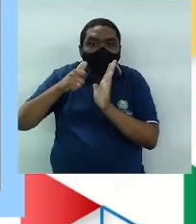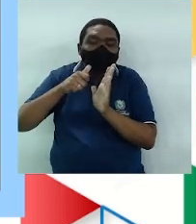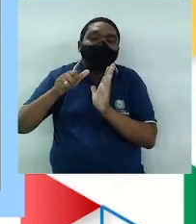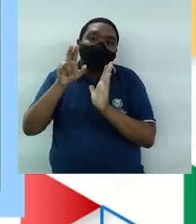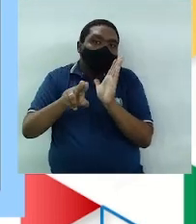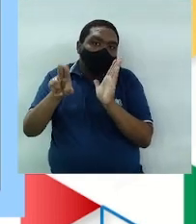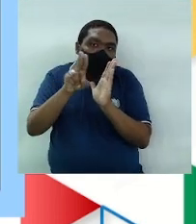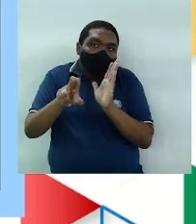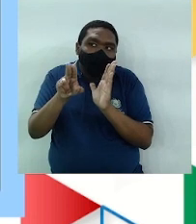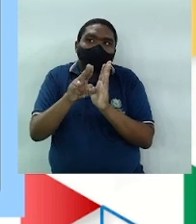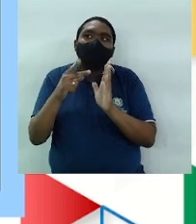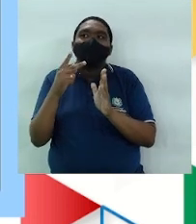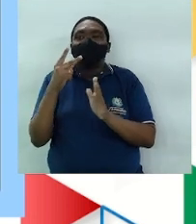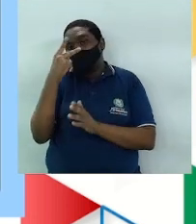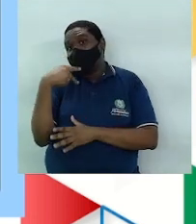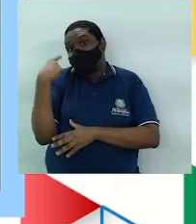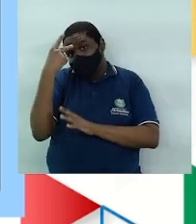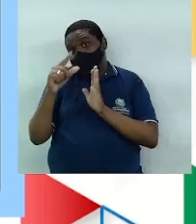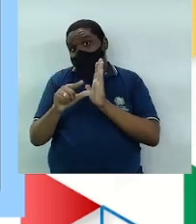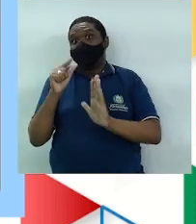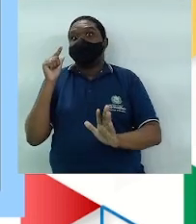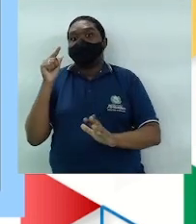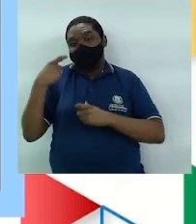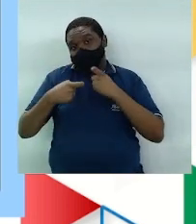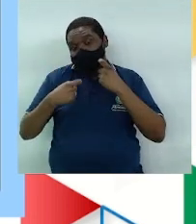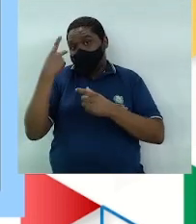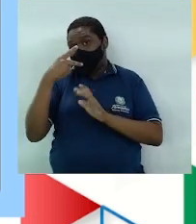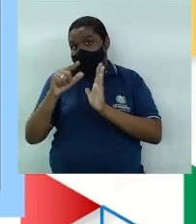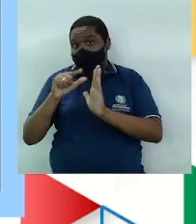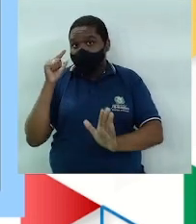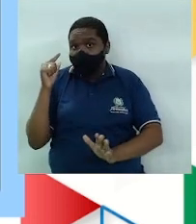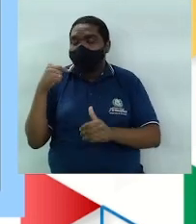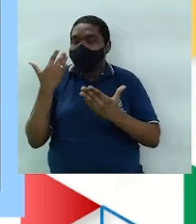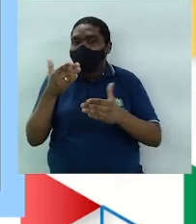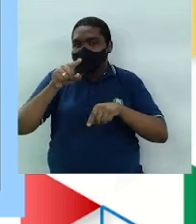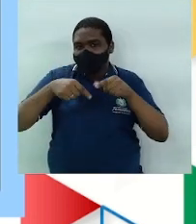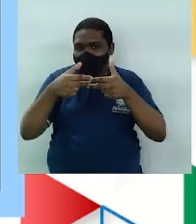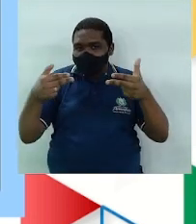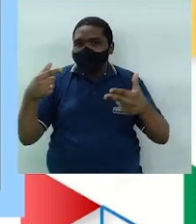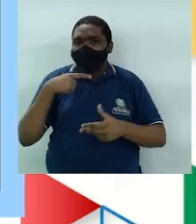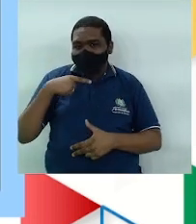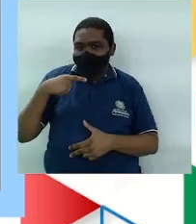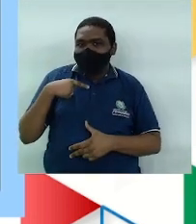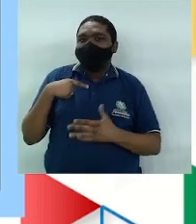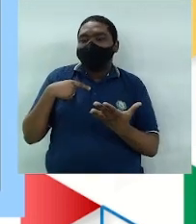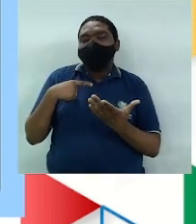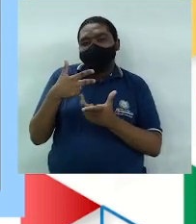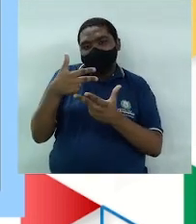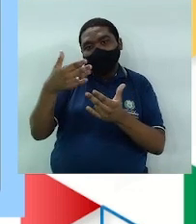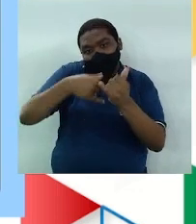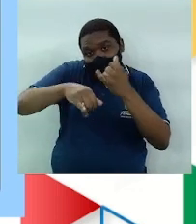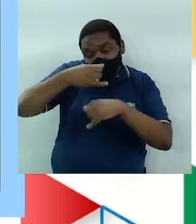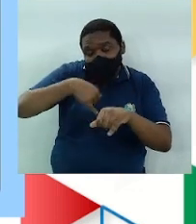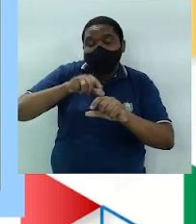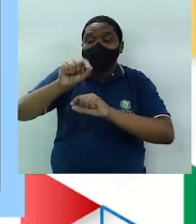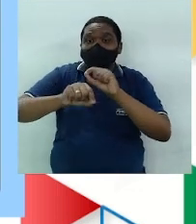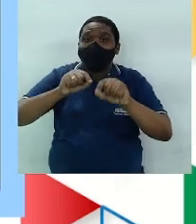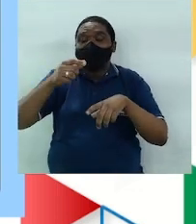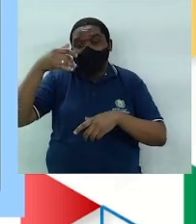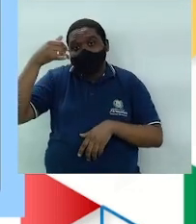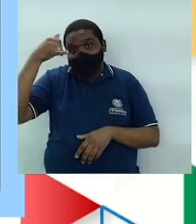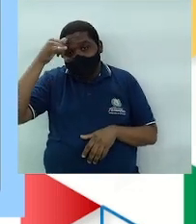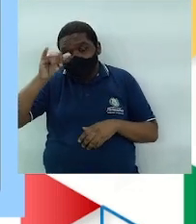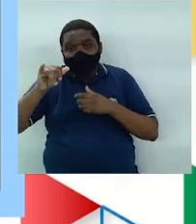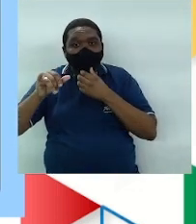vagina, duas horas antes de cada relação sexual. Esses produtos contêm substâncias químicas que neutralizam a